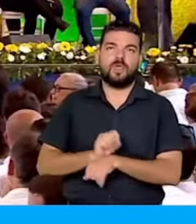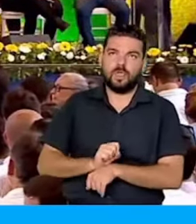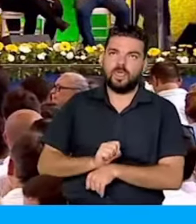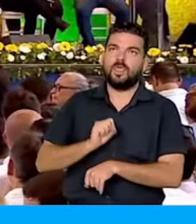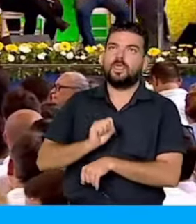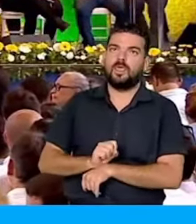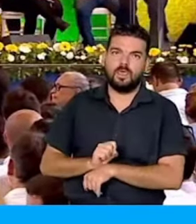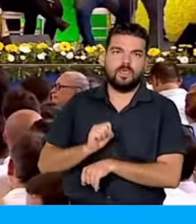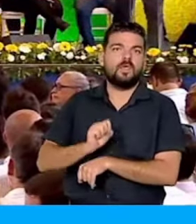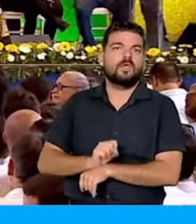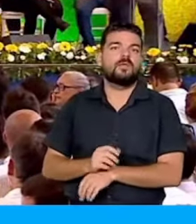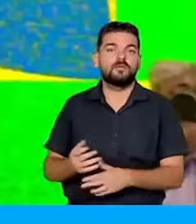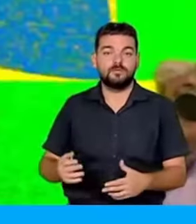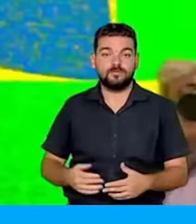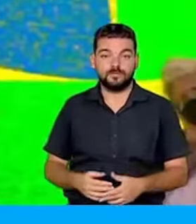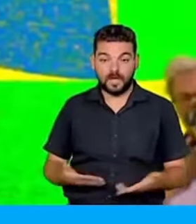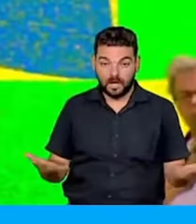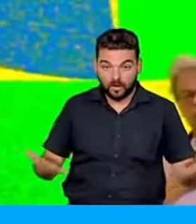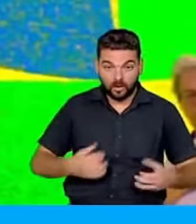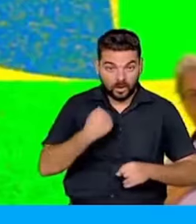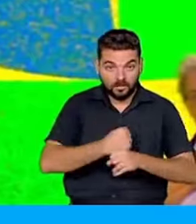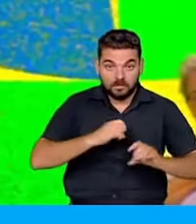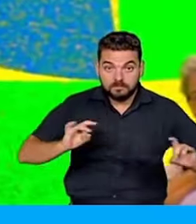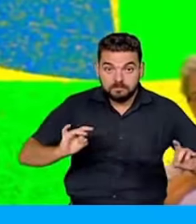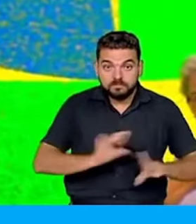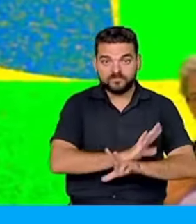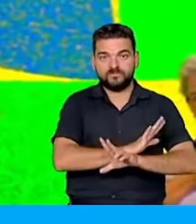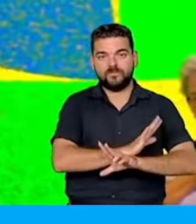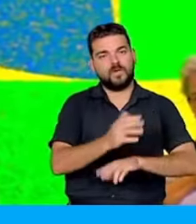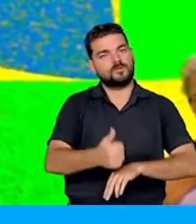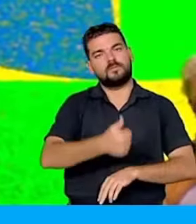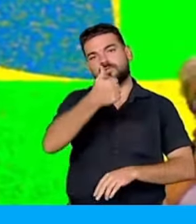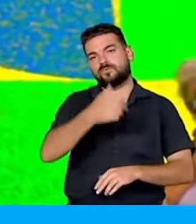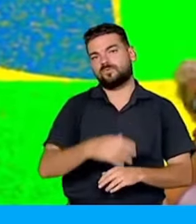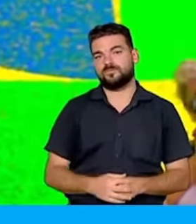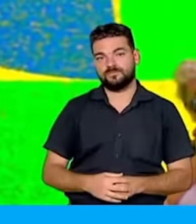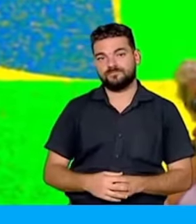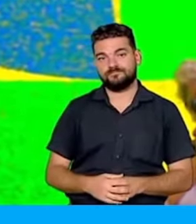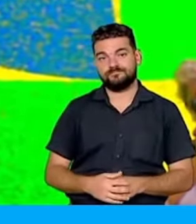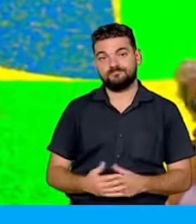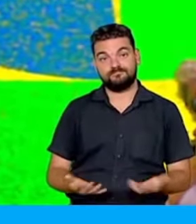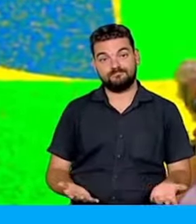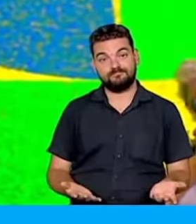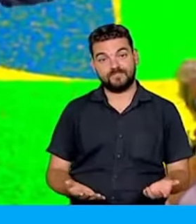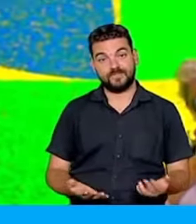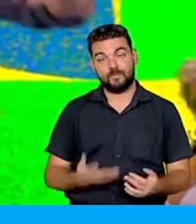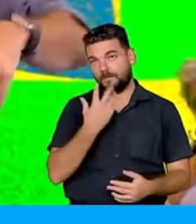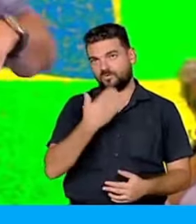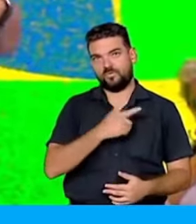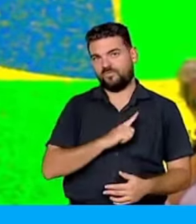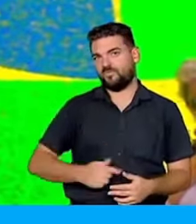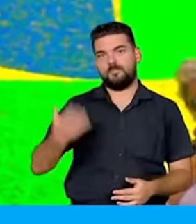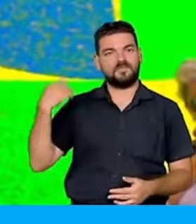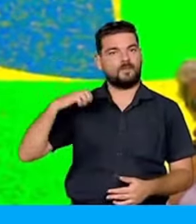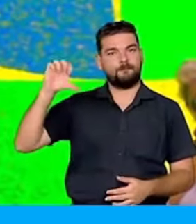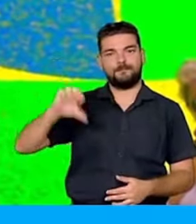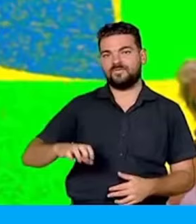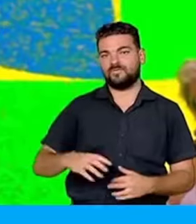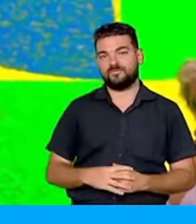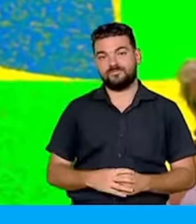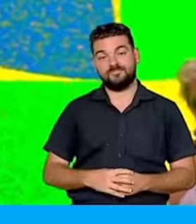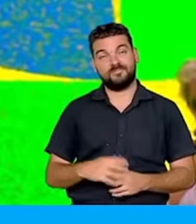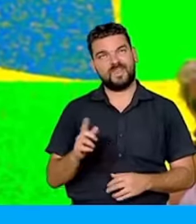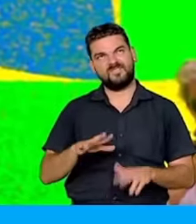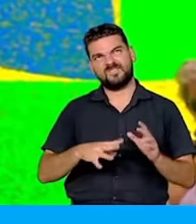mesquinharia não tirou porque simplesmente não se inaugurou, sei lá, quatro, cinco